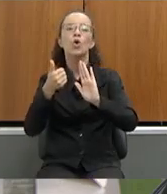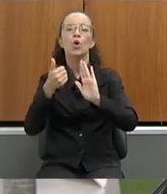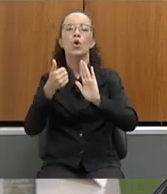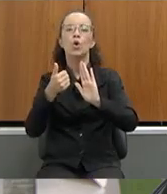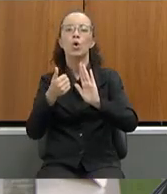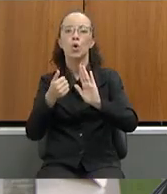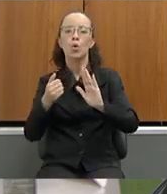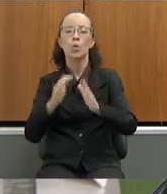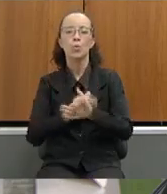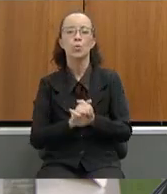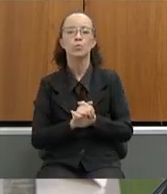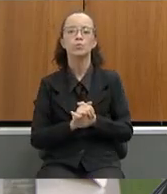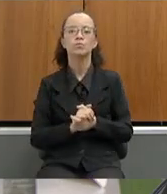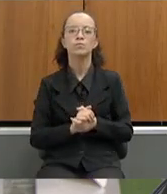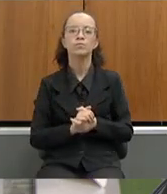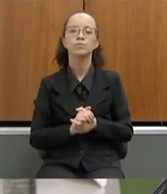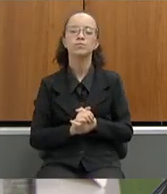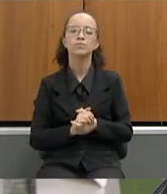legislativa